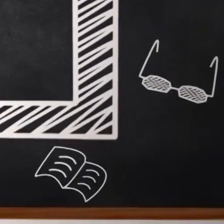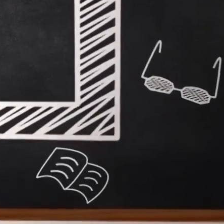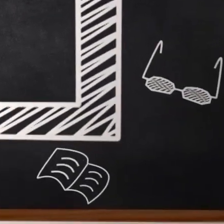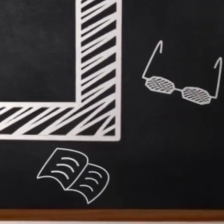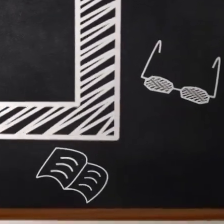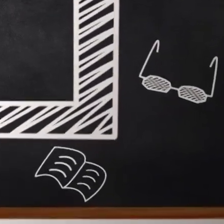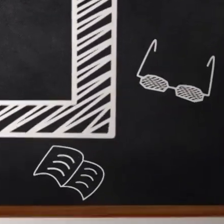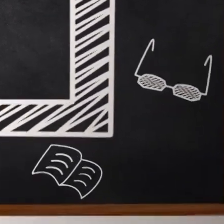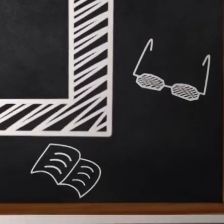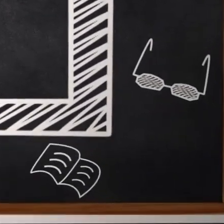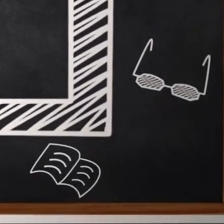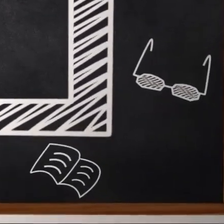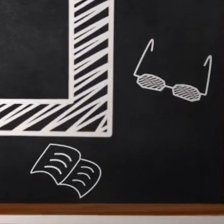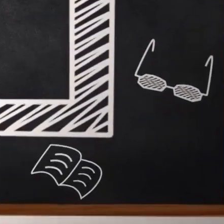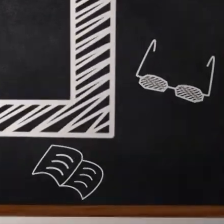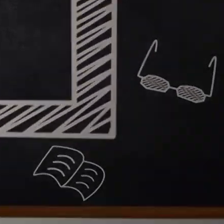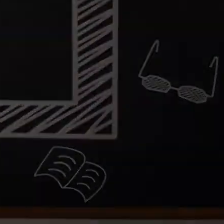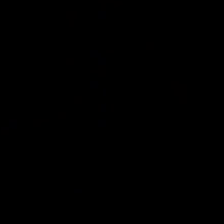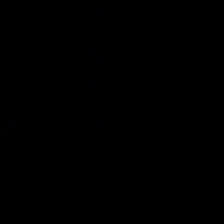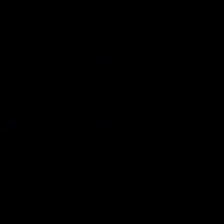E aí